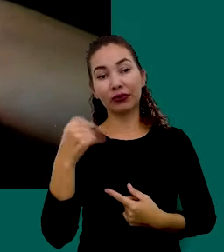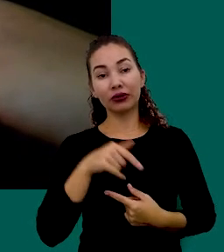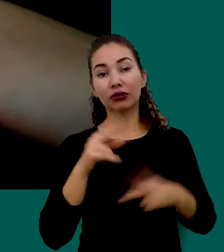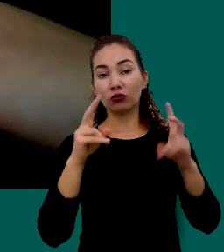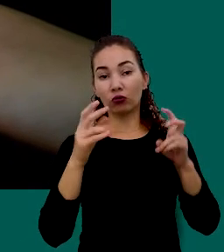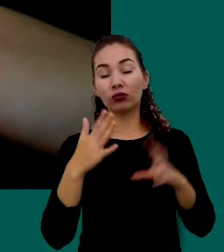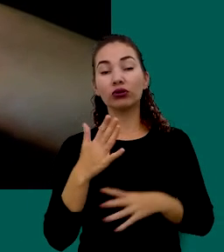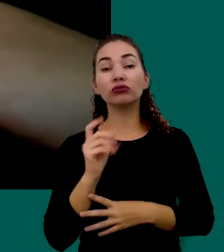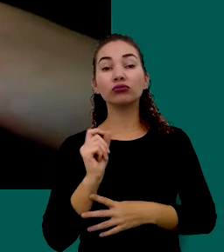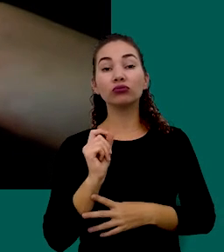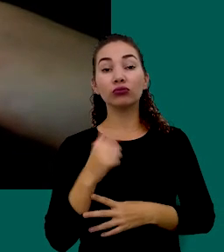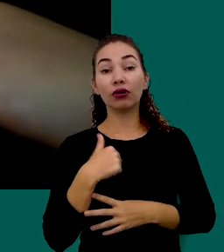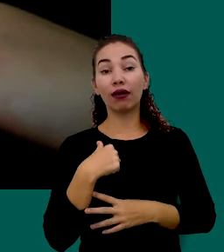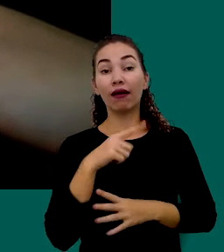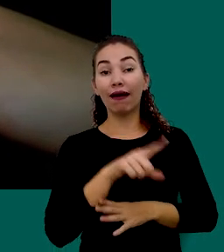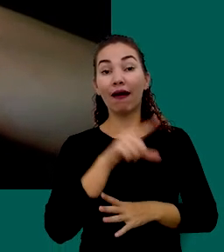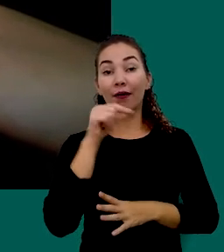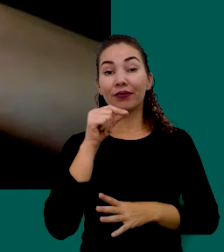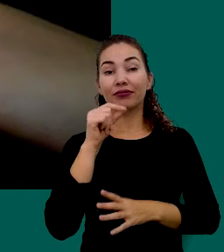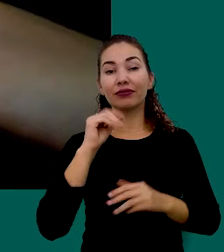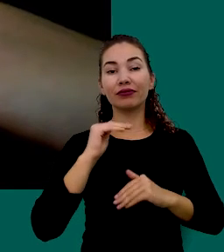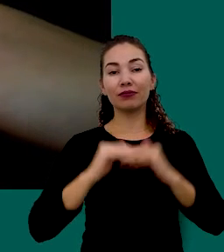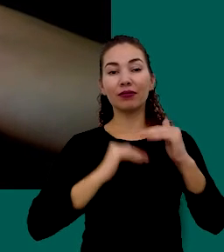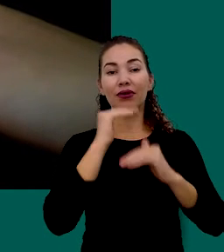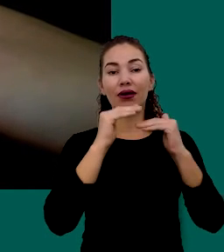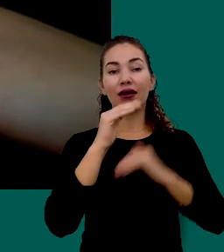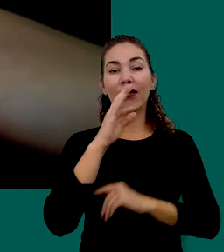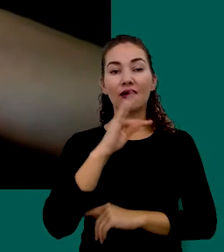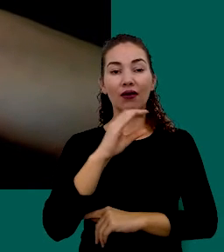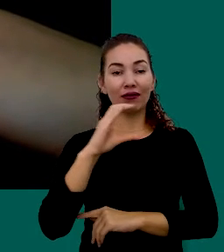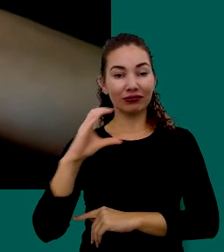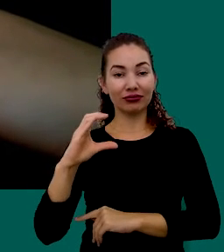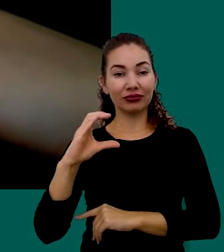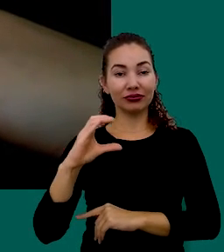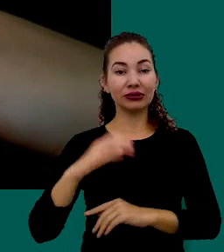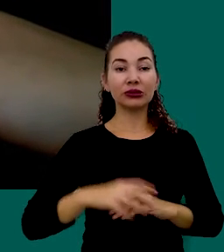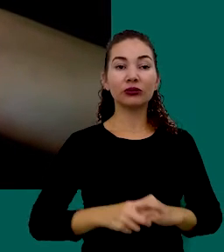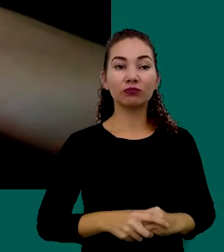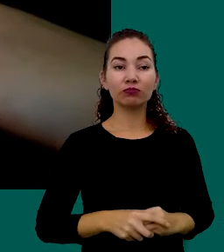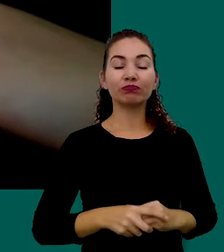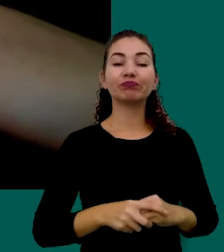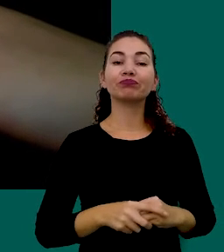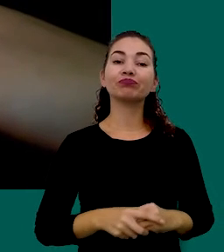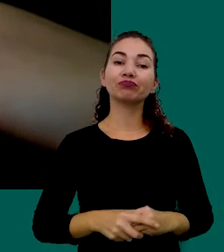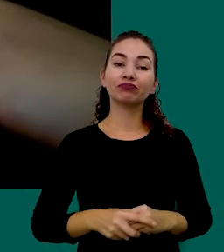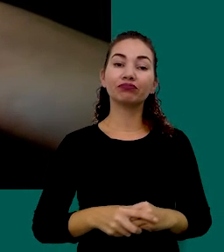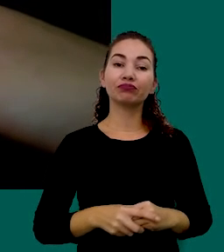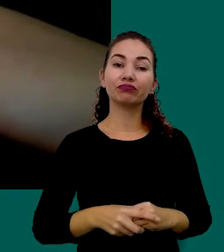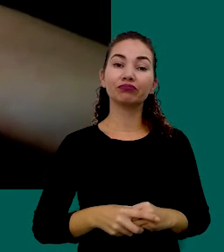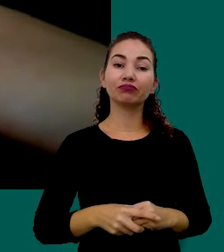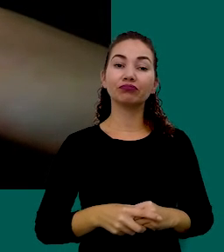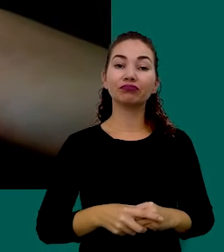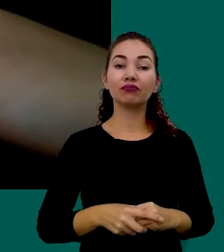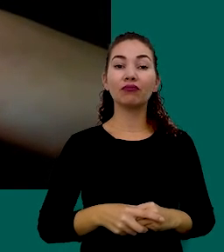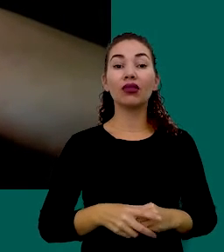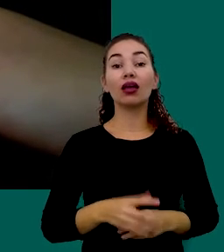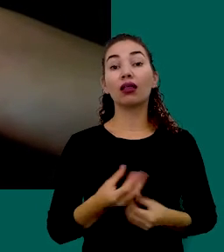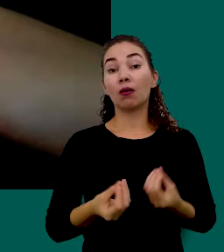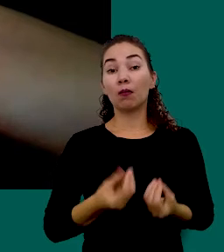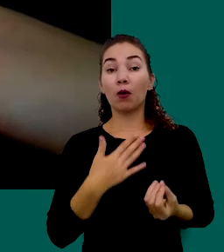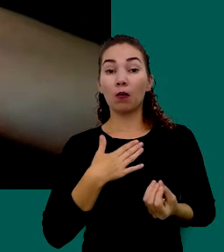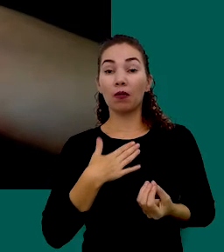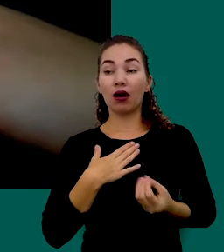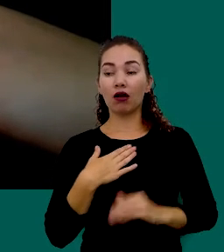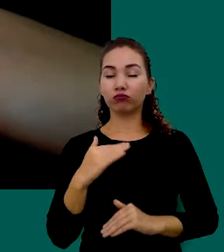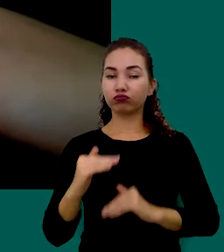o assunto Que eu escolhi Para desenvolver O meu trabalho De conclusão De curso E conforme Eu venho